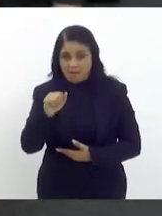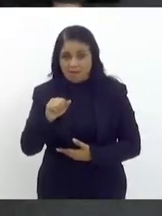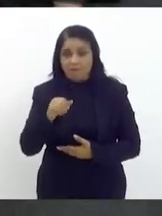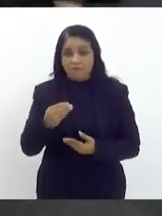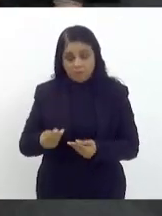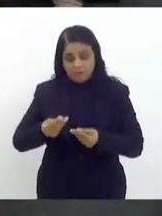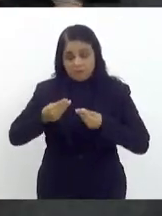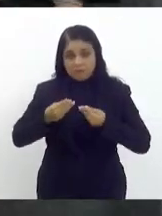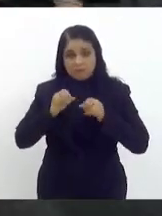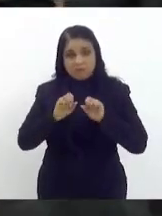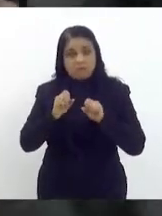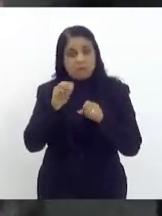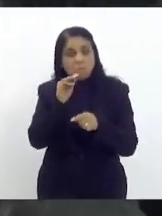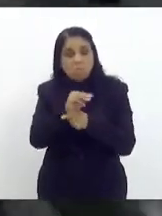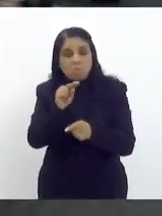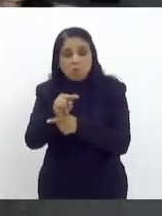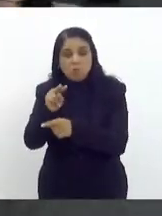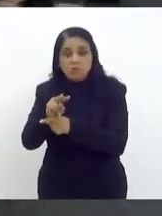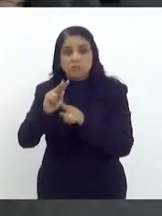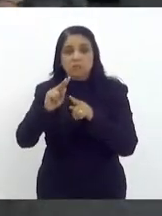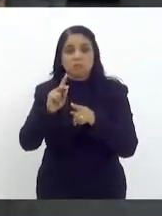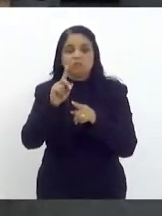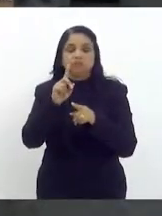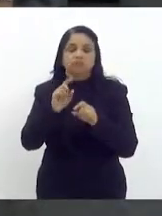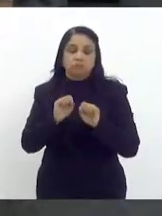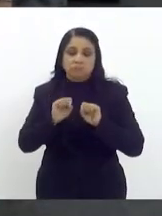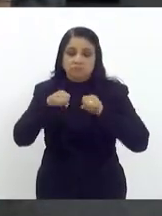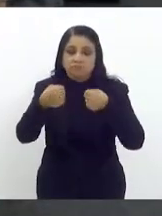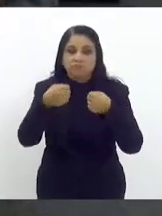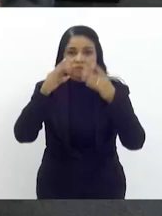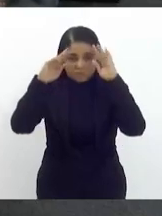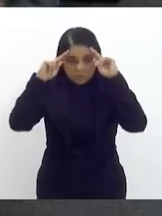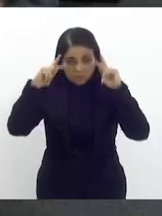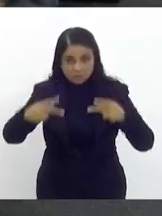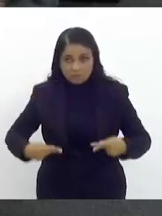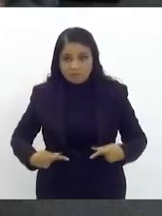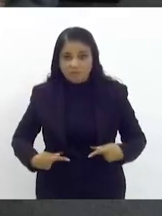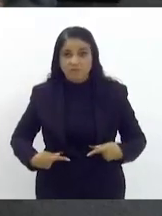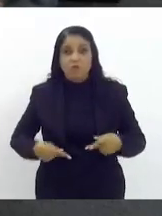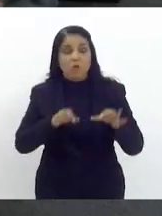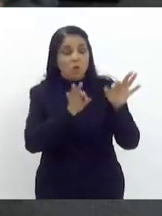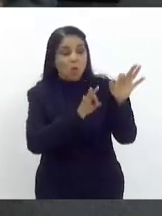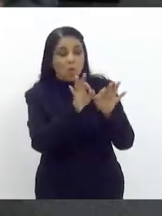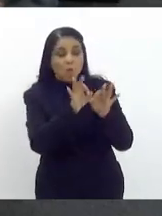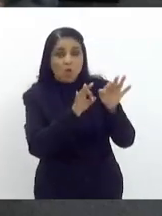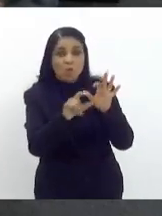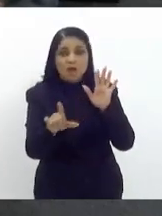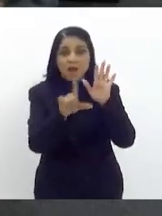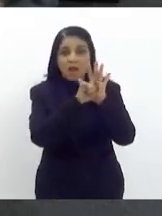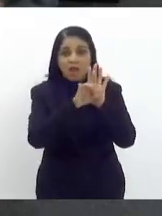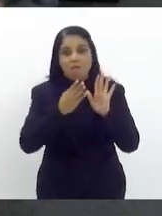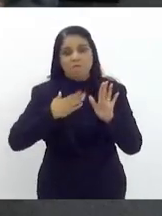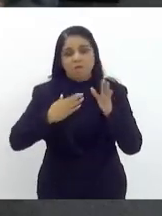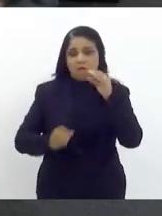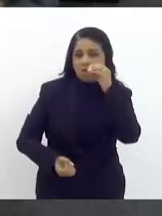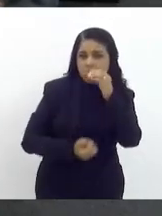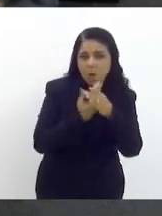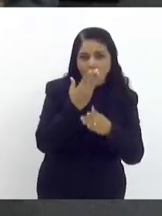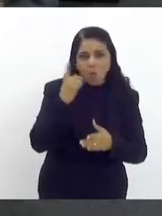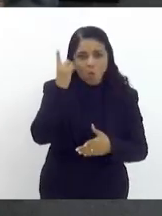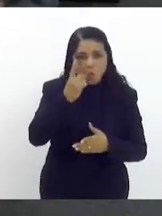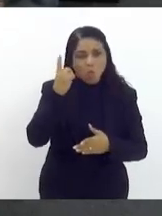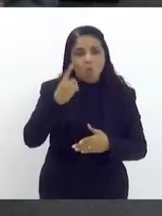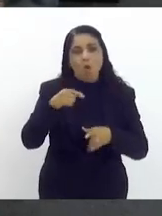defensores e defensoras dos direitos humanos um programa que nós instituímos a partir de lei de minha autoria nesta casa senhora